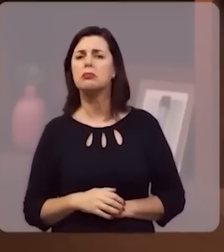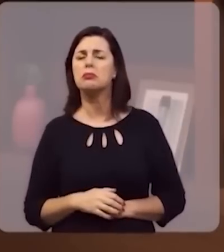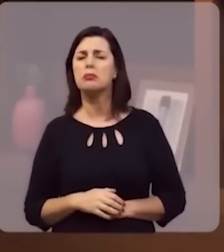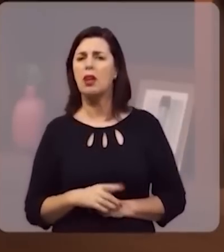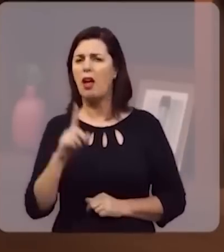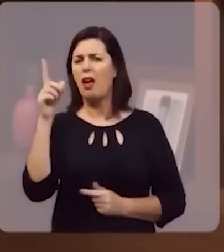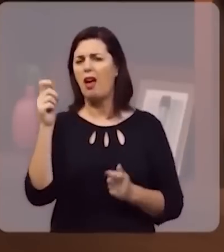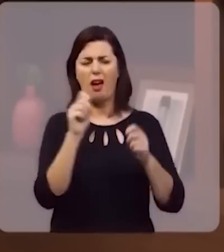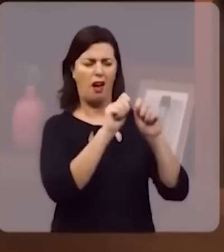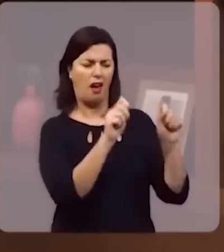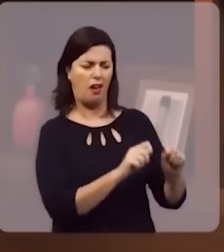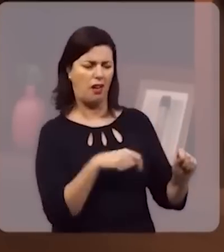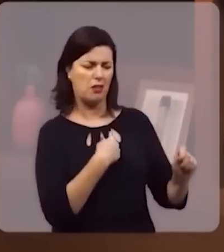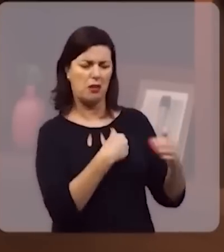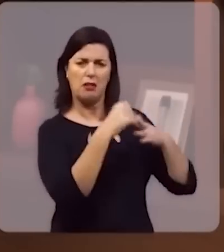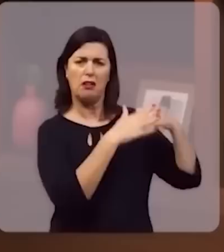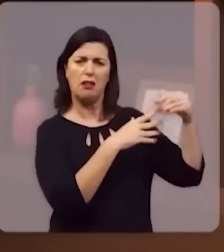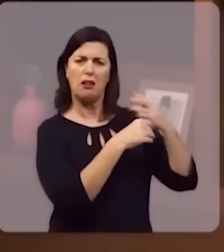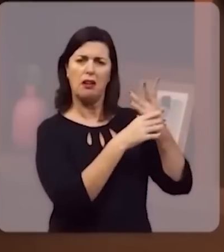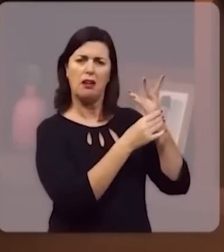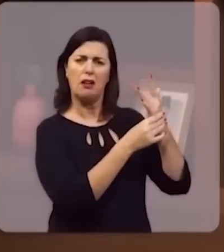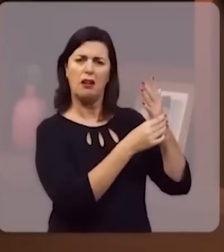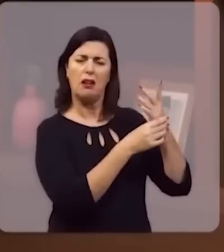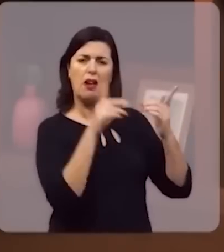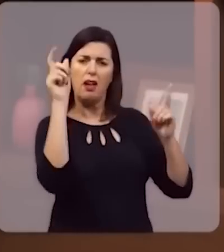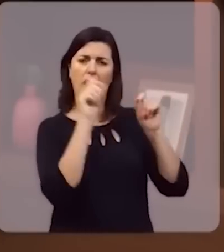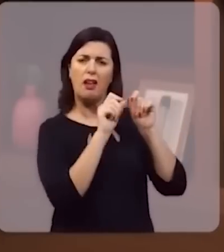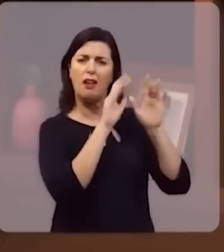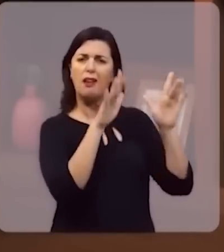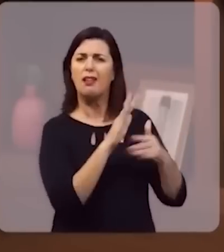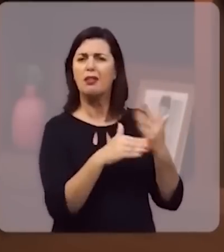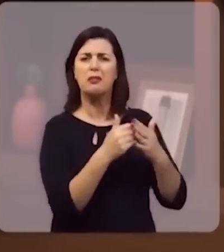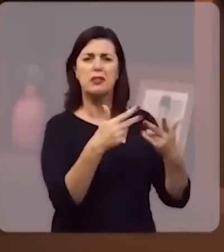Ele não é um ídolo que nós fabricamos com as nossas mãos? Ele é o Criador.